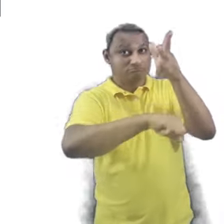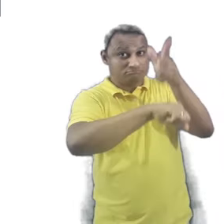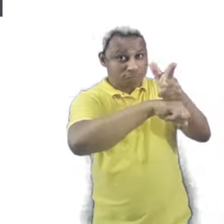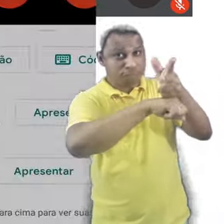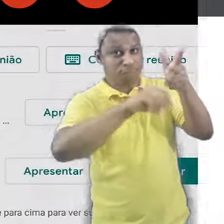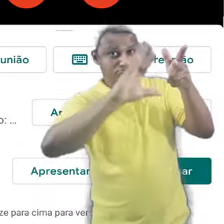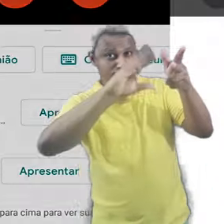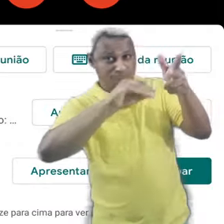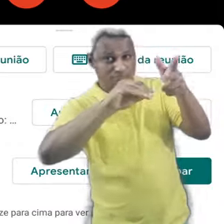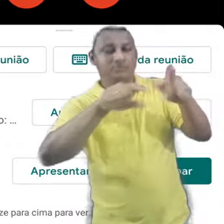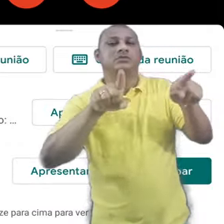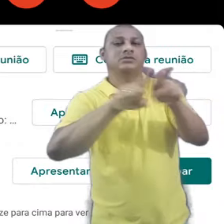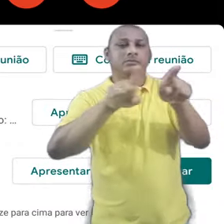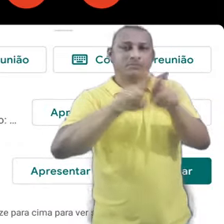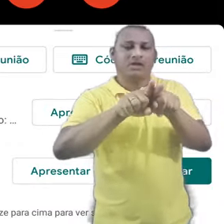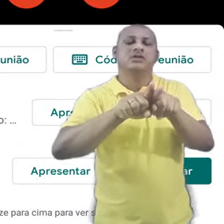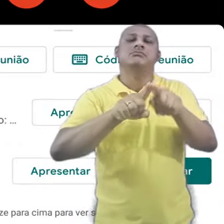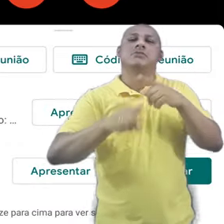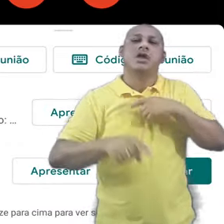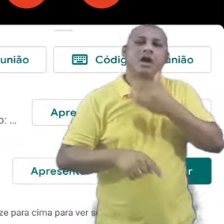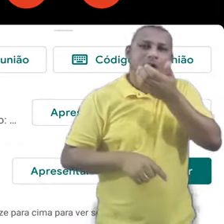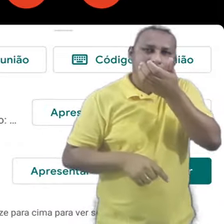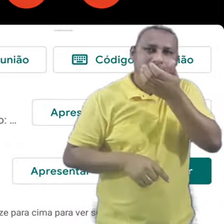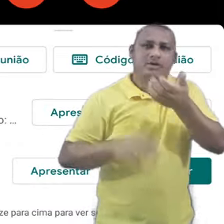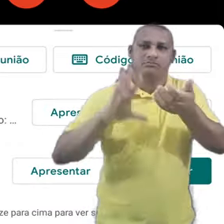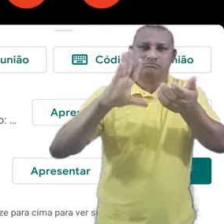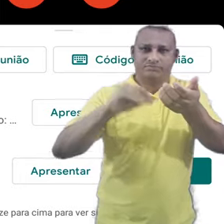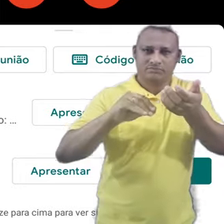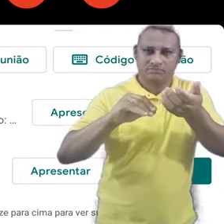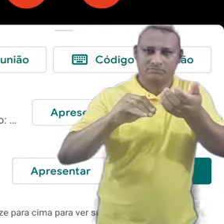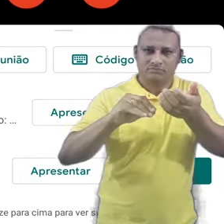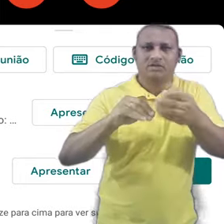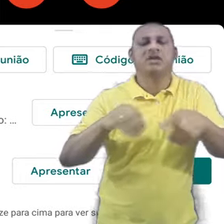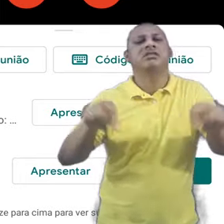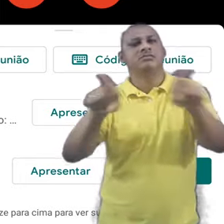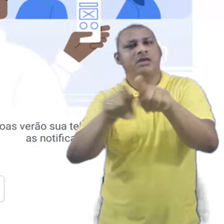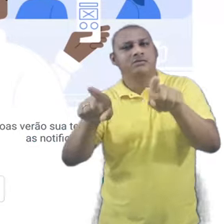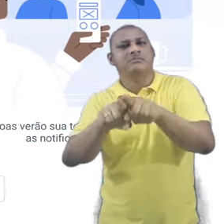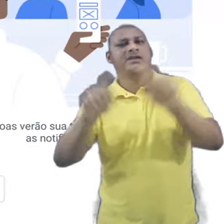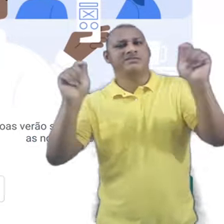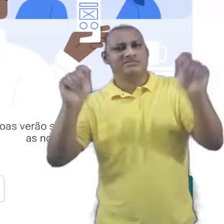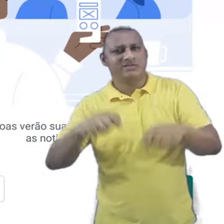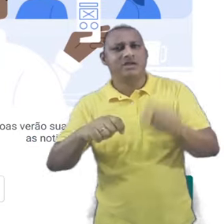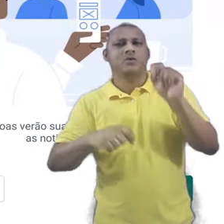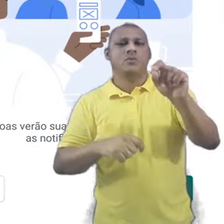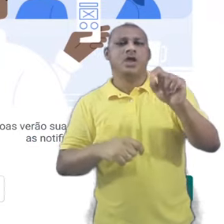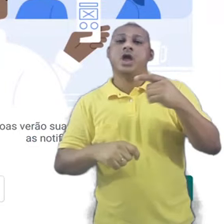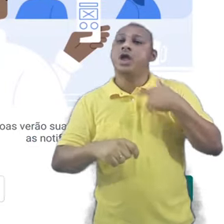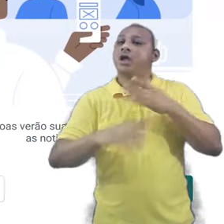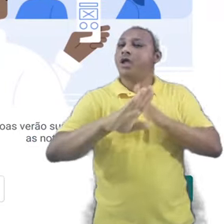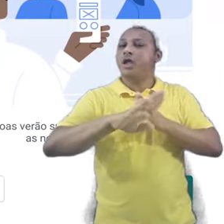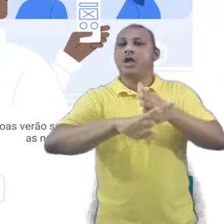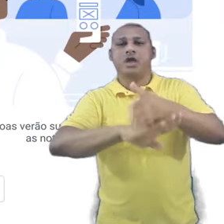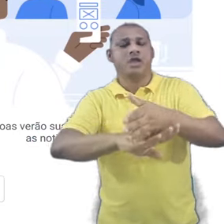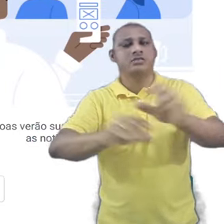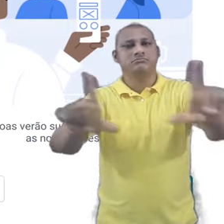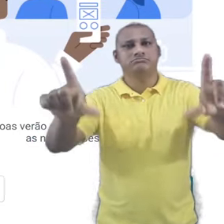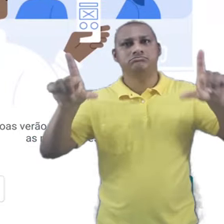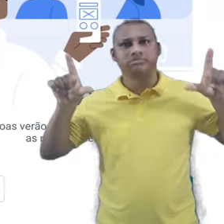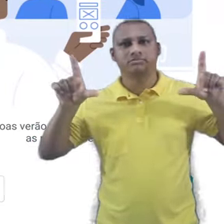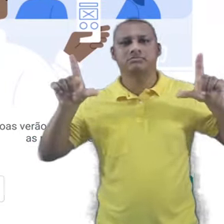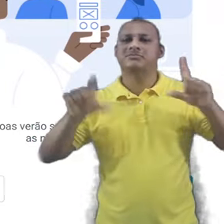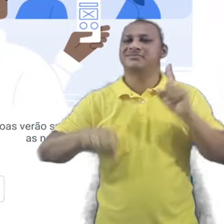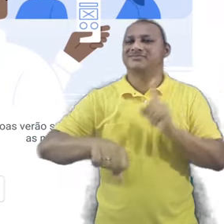desativar câmera e microfone. Também é possível entrar em uma reunião apresentando a sua